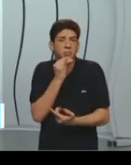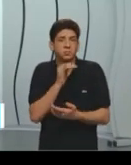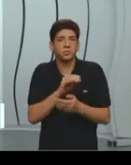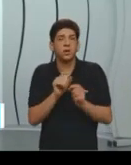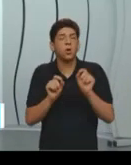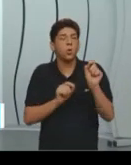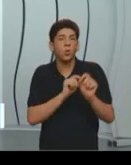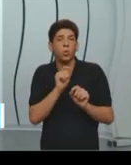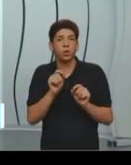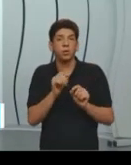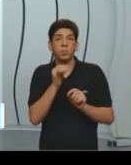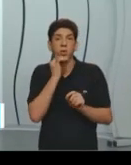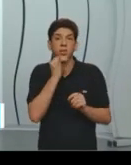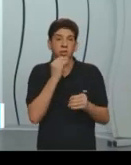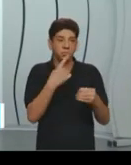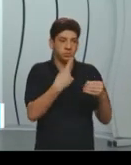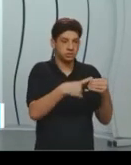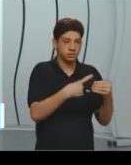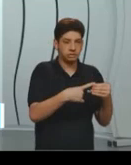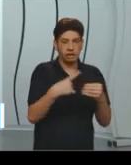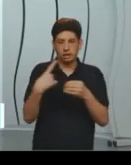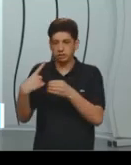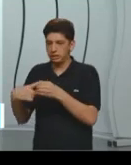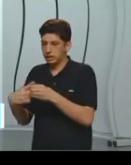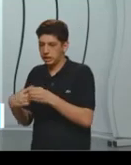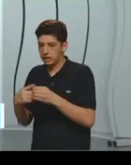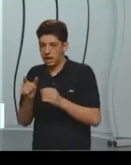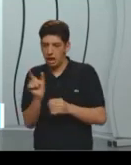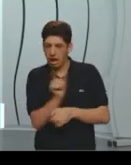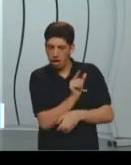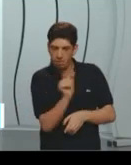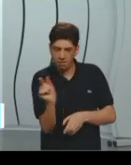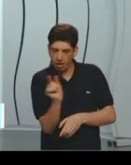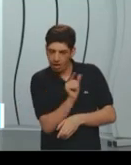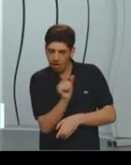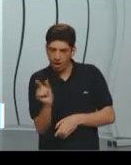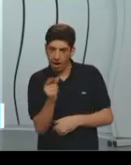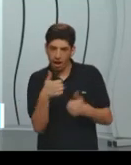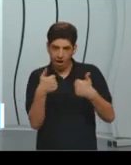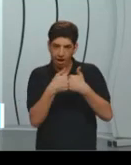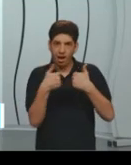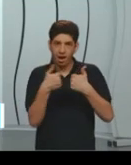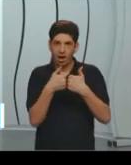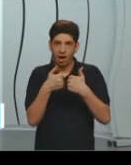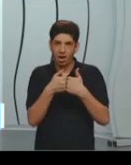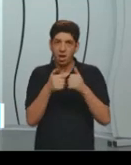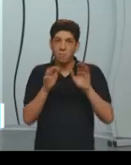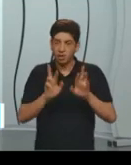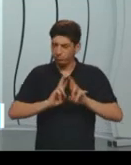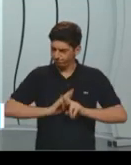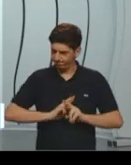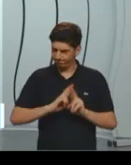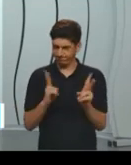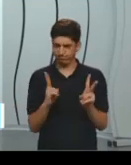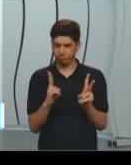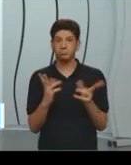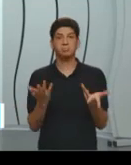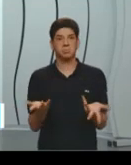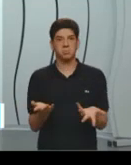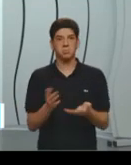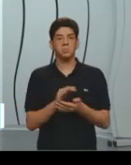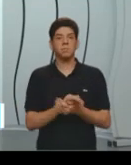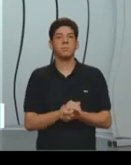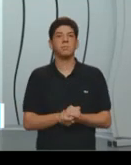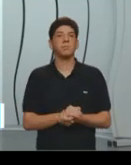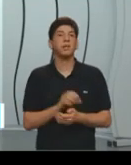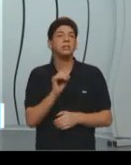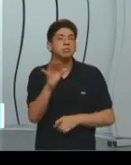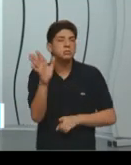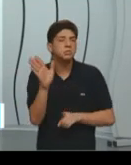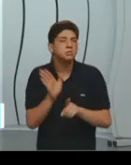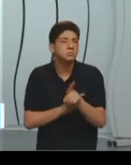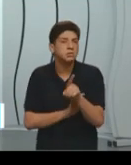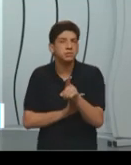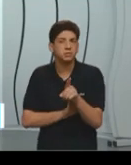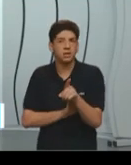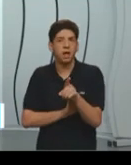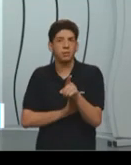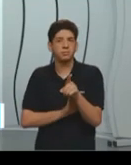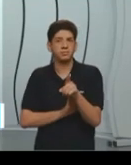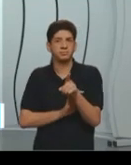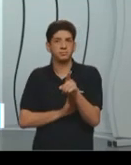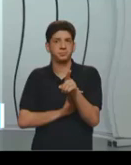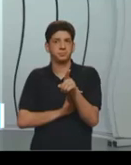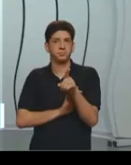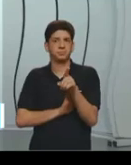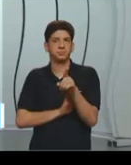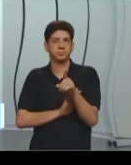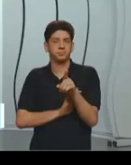ideia de duas cidades muito prósperas, com muitas dificuldades, é isso, e se eu for perguntar, fazer essa